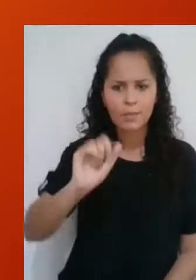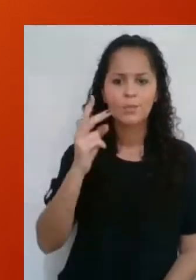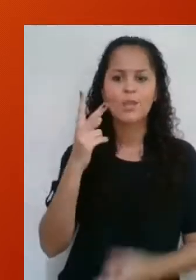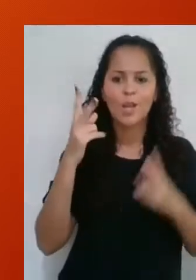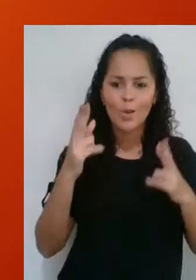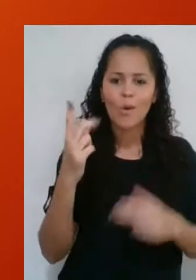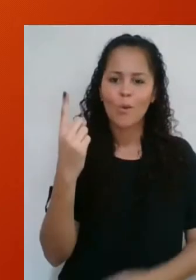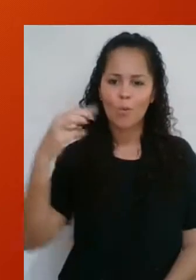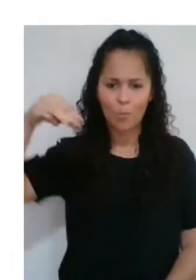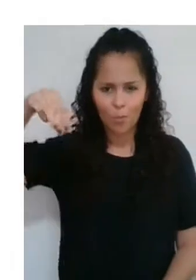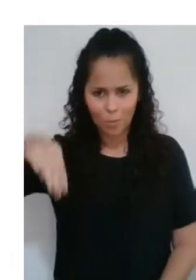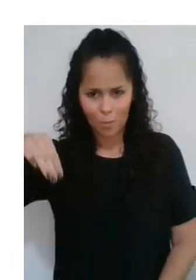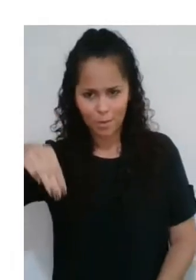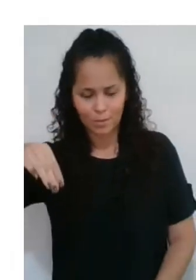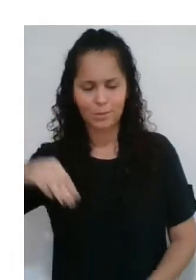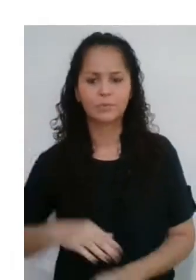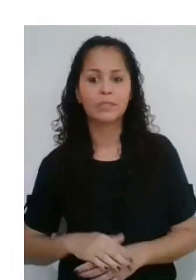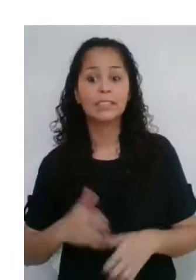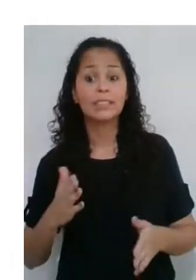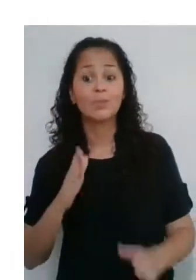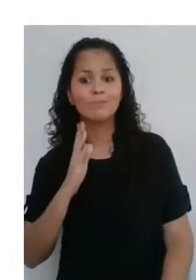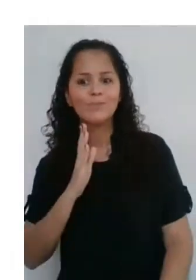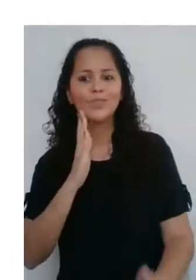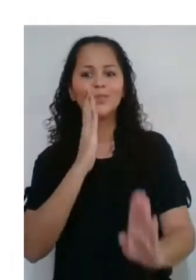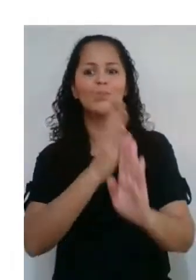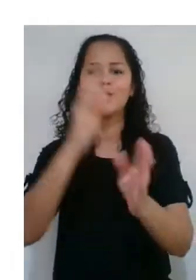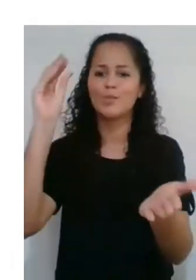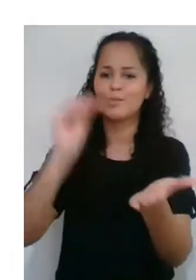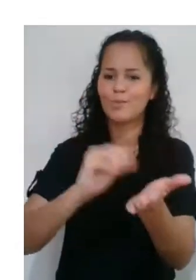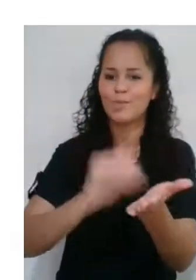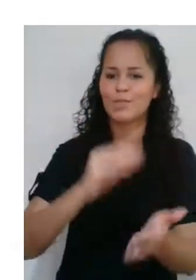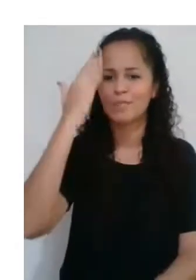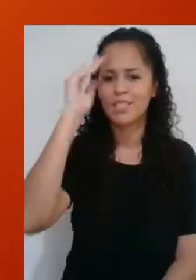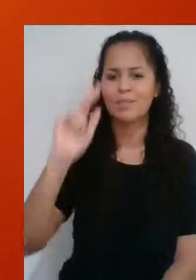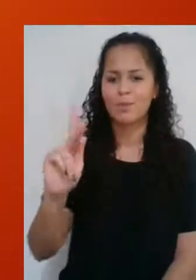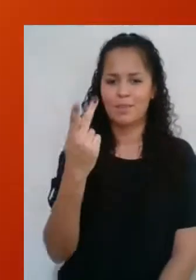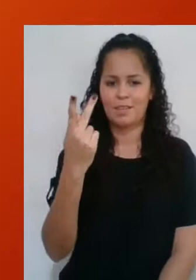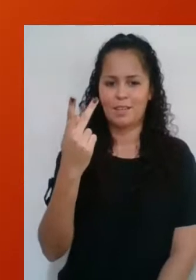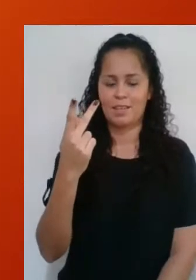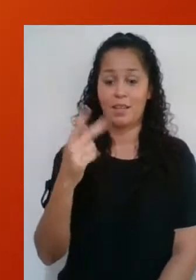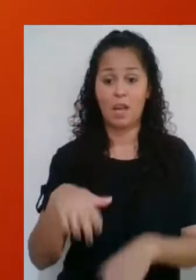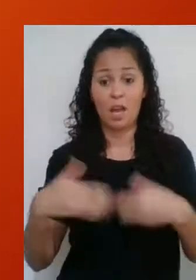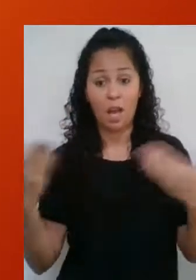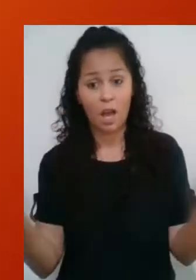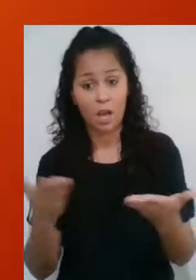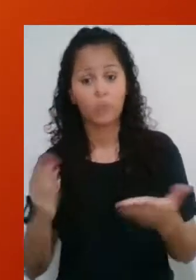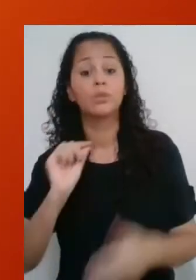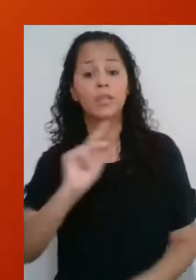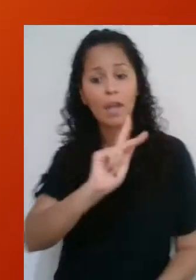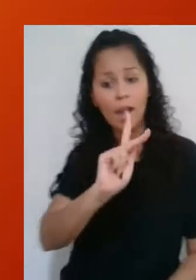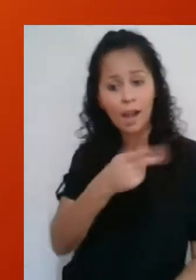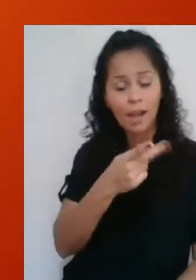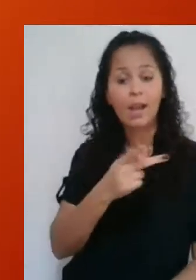o Y vale um metro. Assim, eu descobri o que faltava para saber a altura H. O